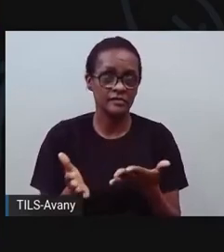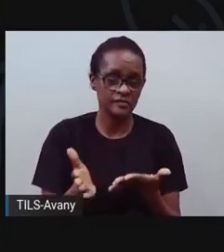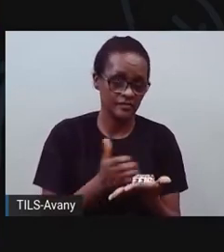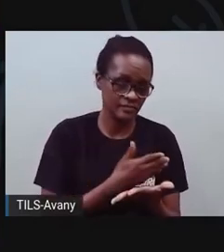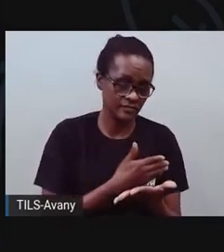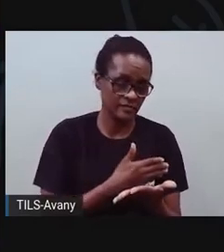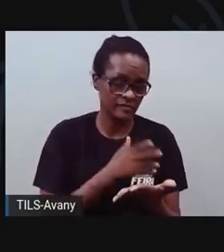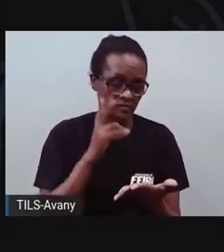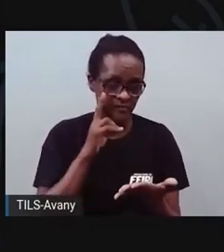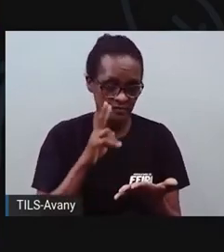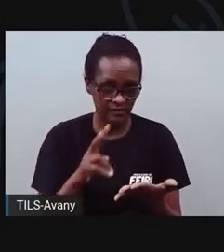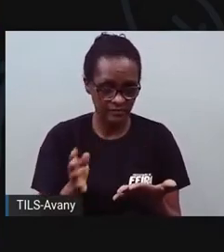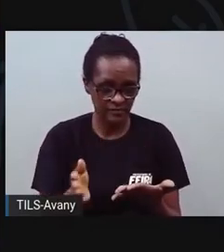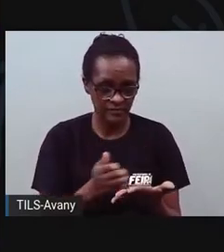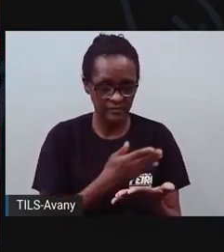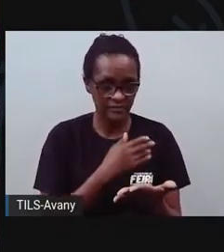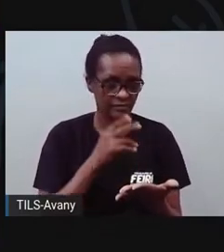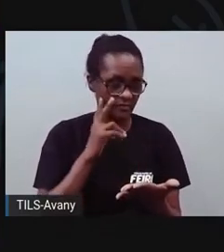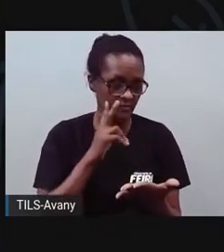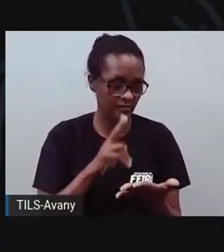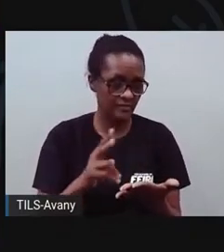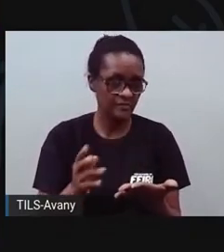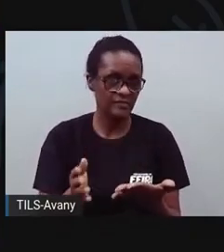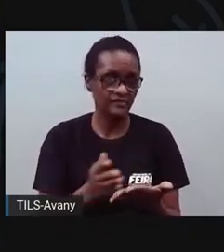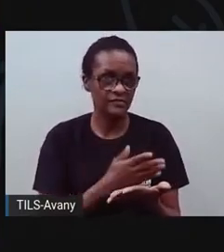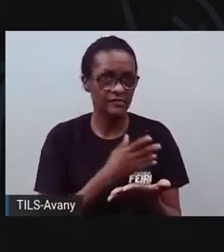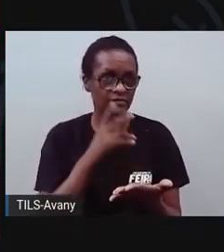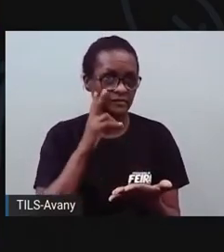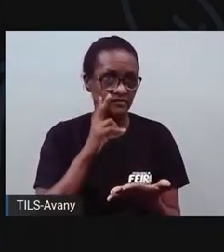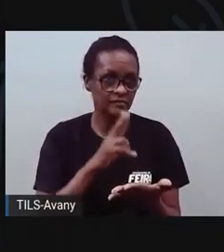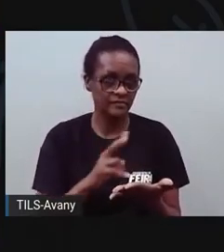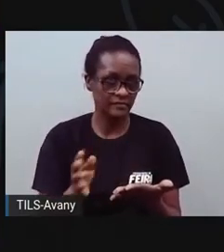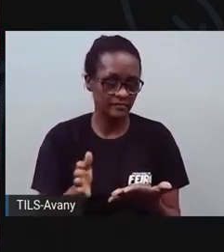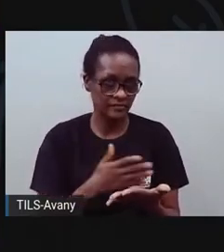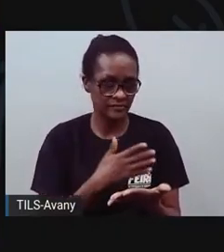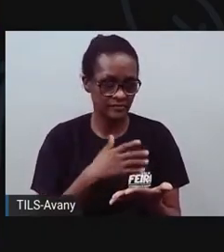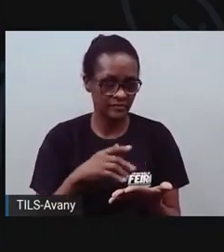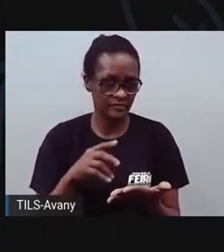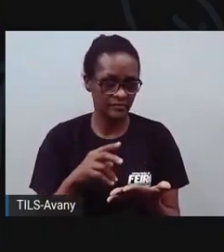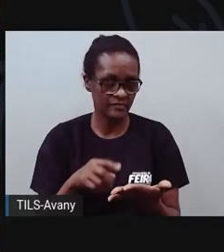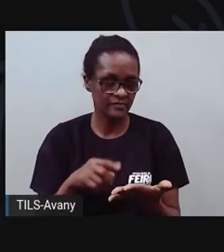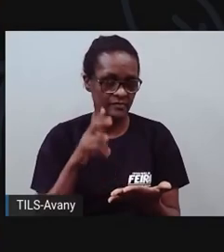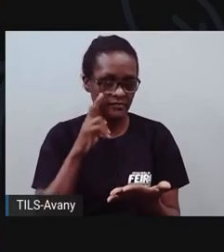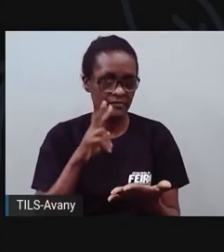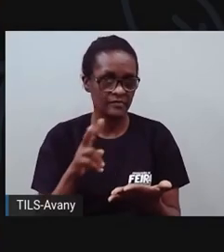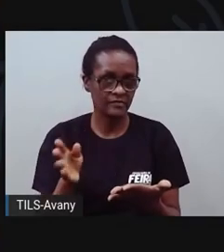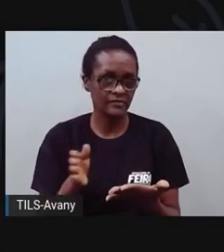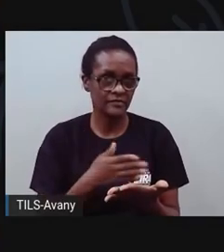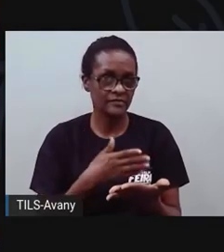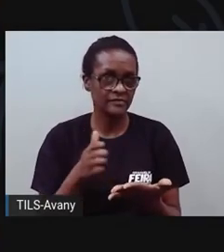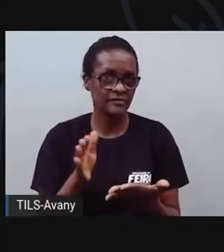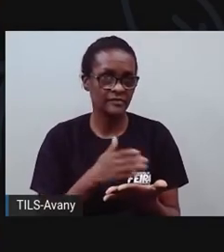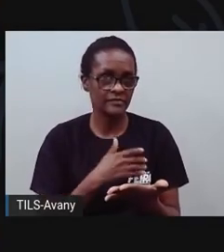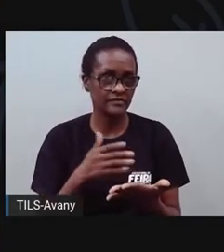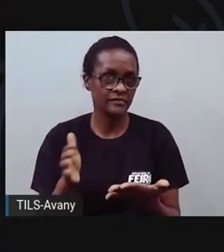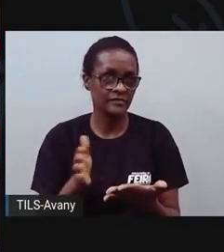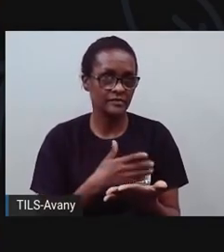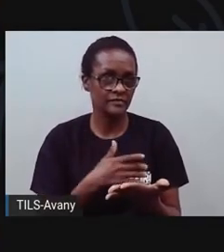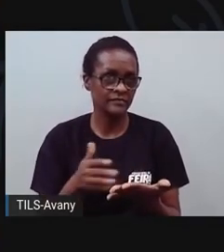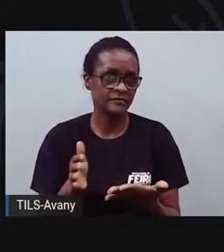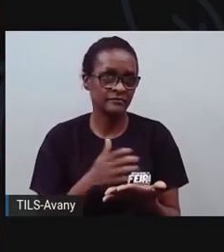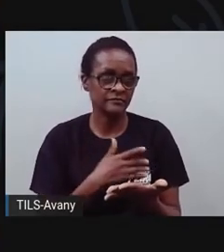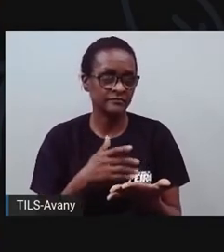tem uma coisa chamada de classificados, que não são notícias, ó. E aí o nosso jornal, ele vai o quê? Passando. Então